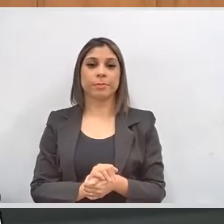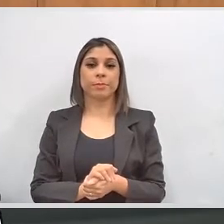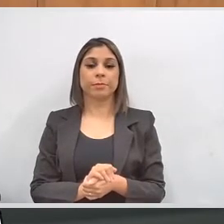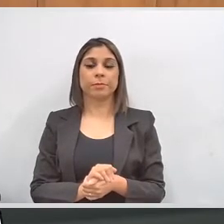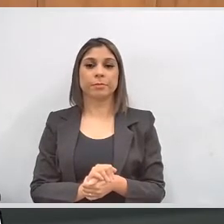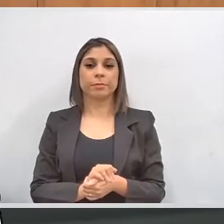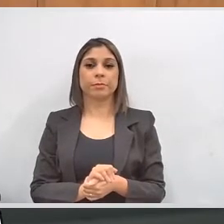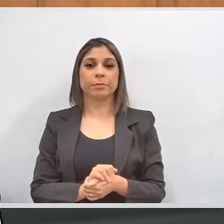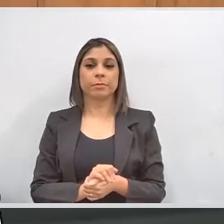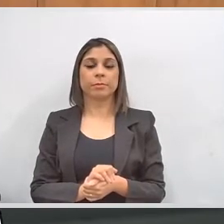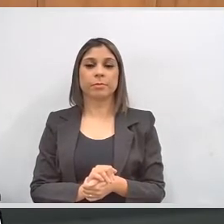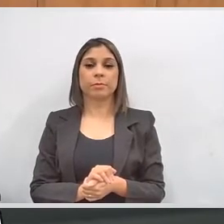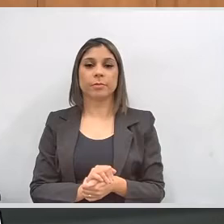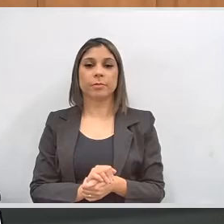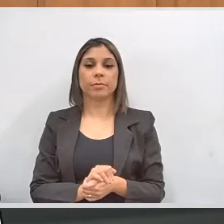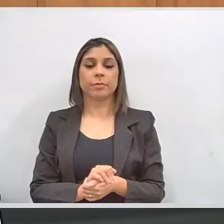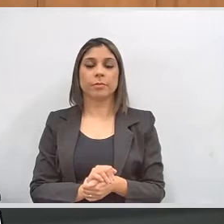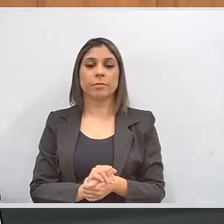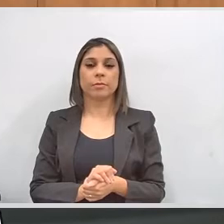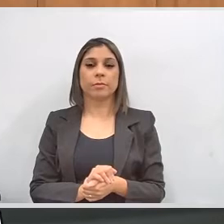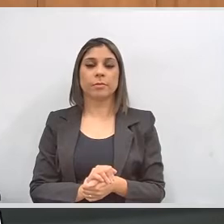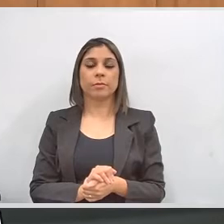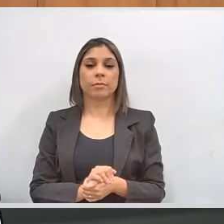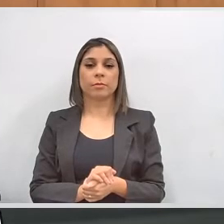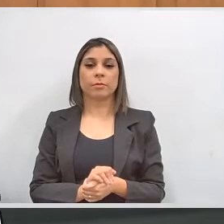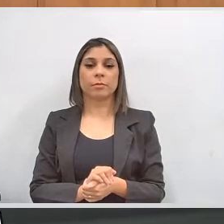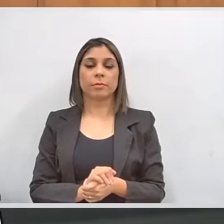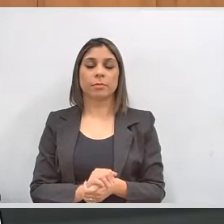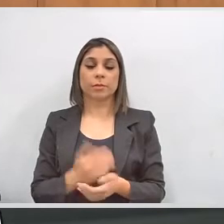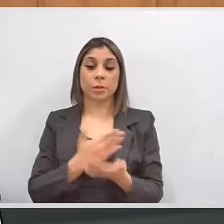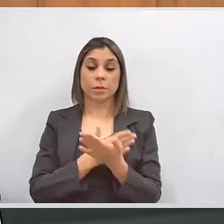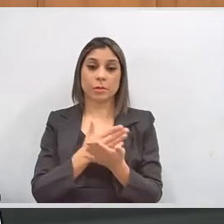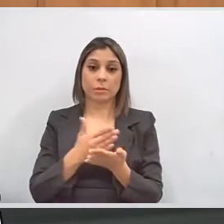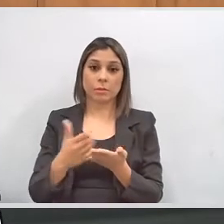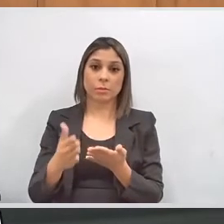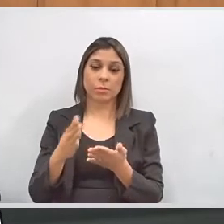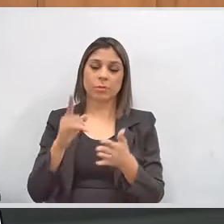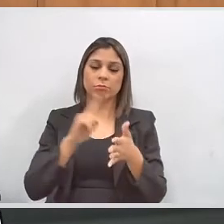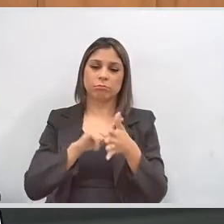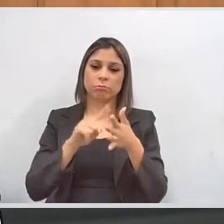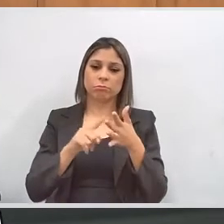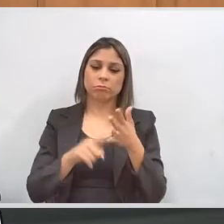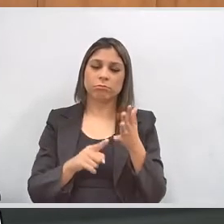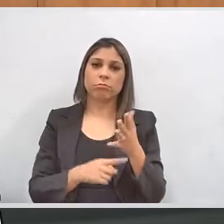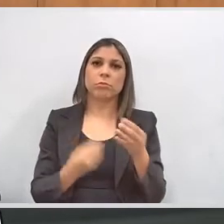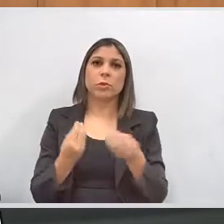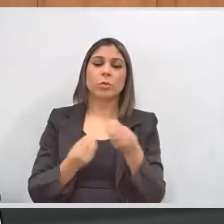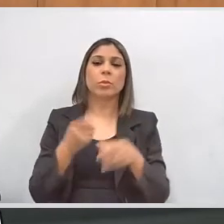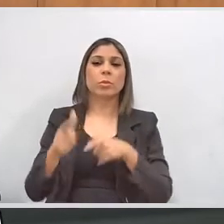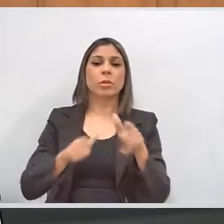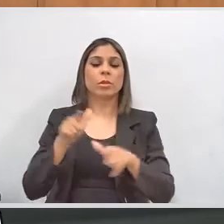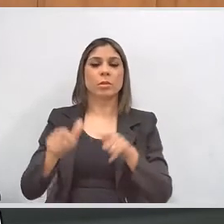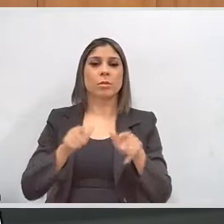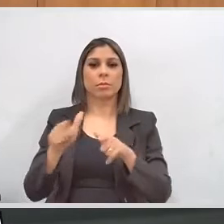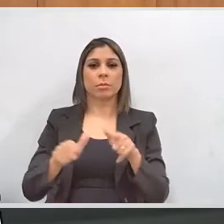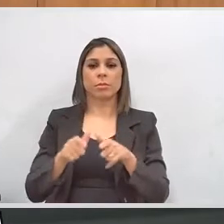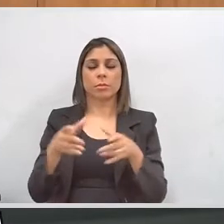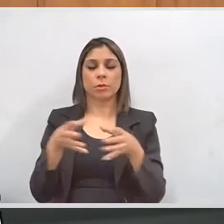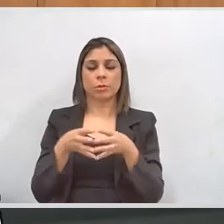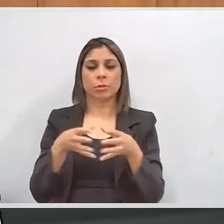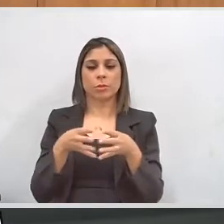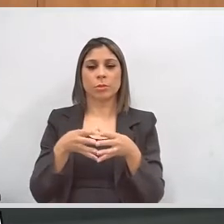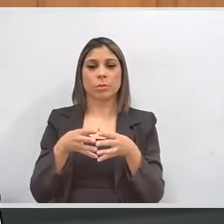passar a enumerar o trabalho feito pela